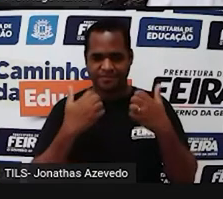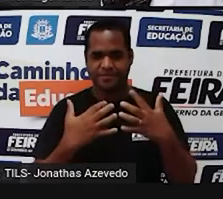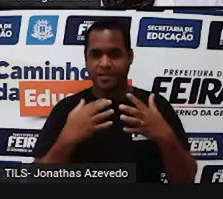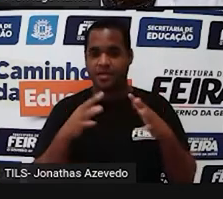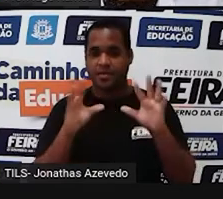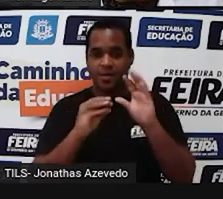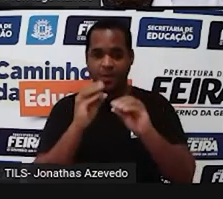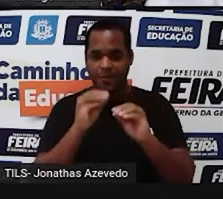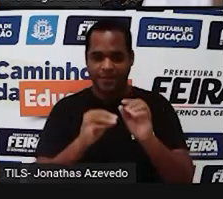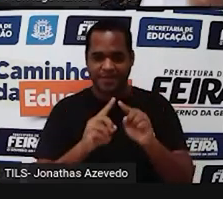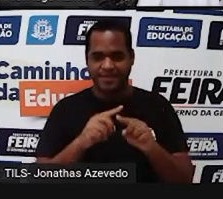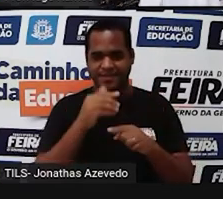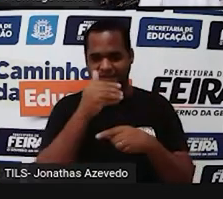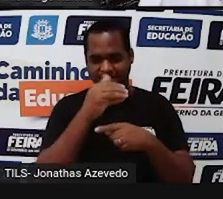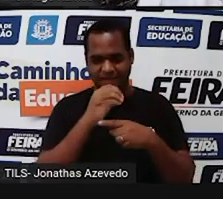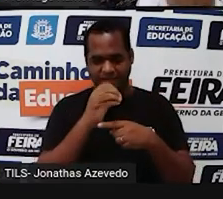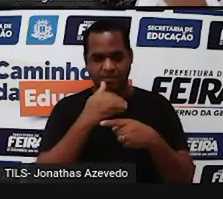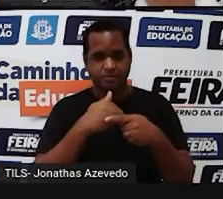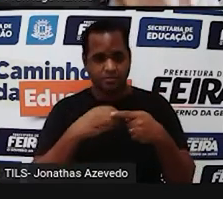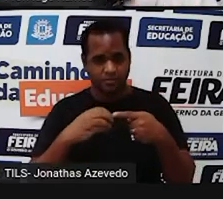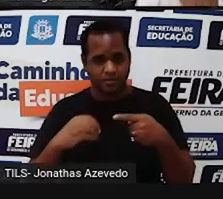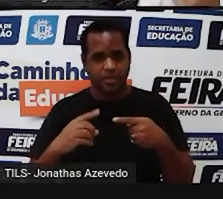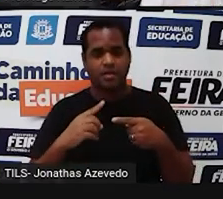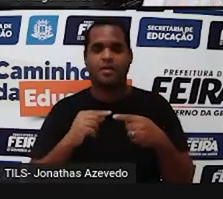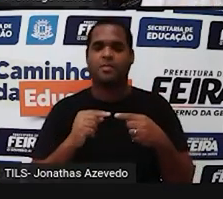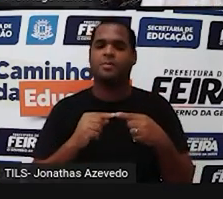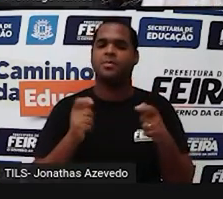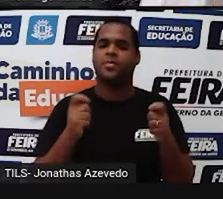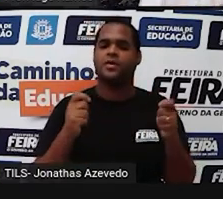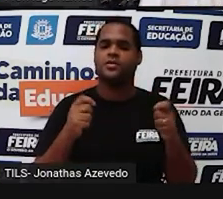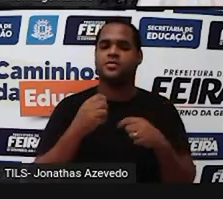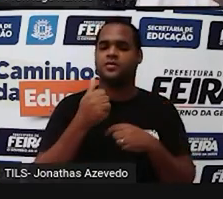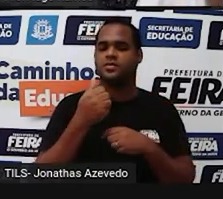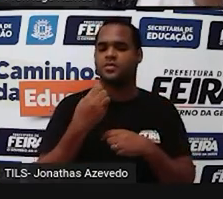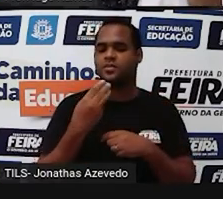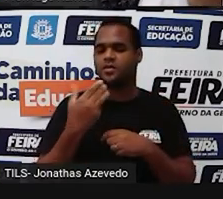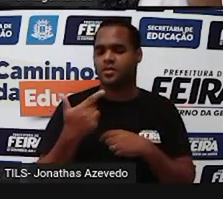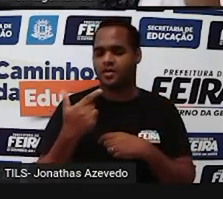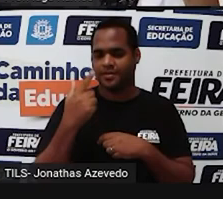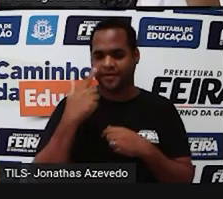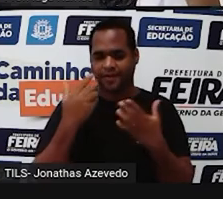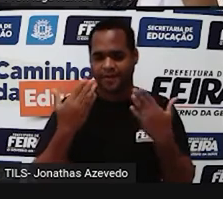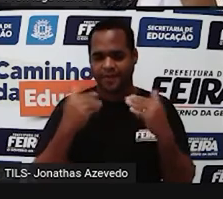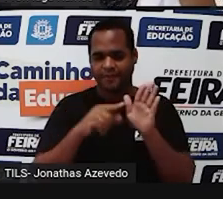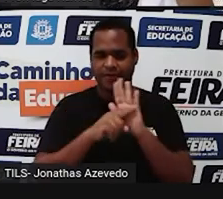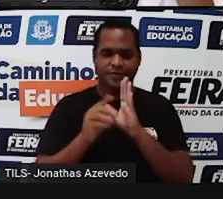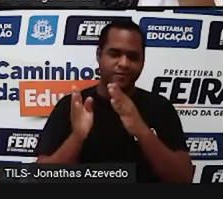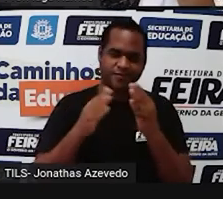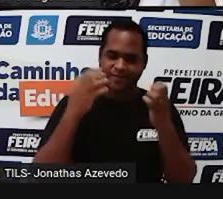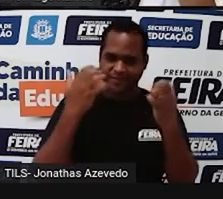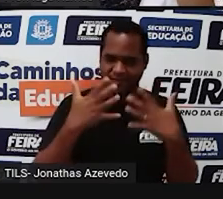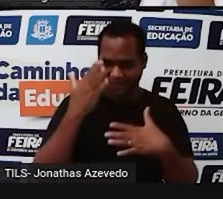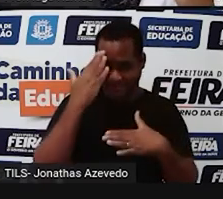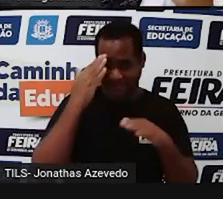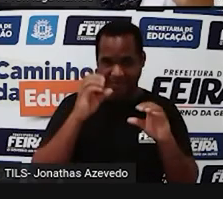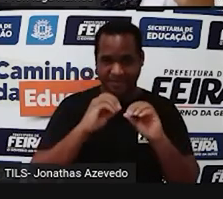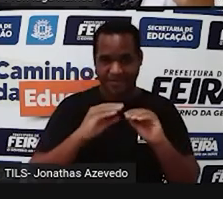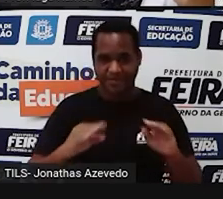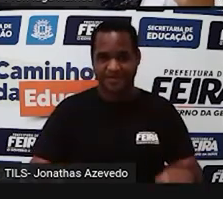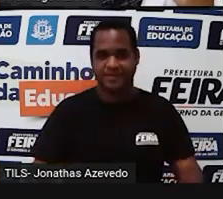os 10 centésimos e multiplicar por 132. Vem aqui no vídeo que a gente vai entender isso direitinho.